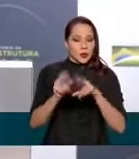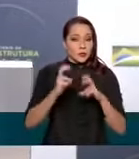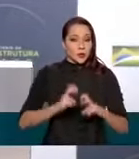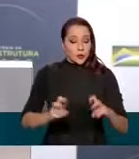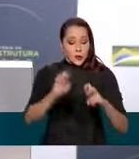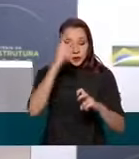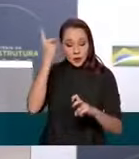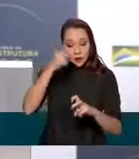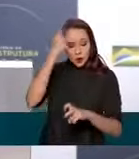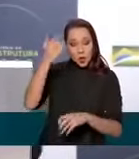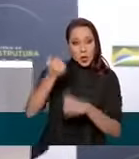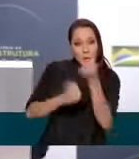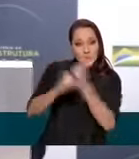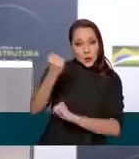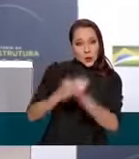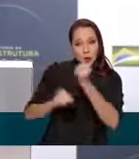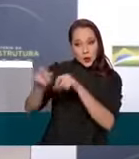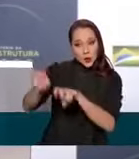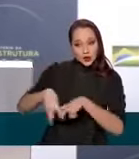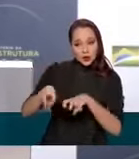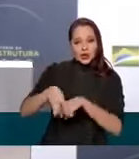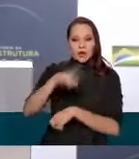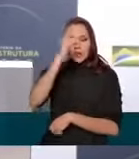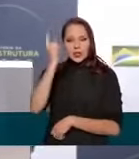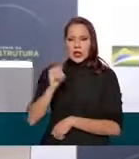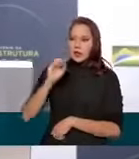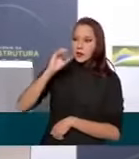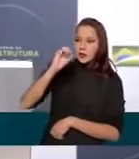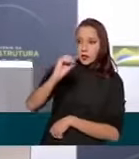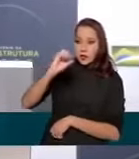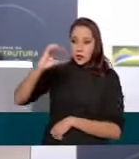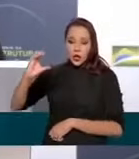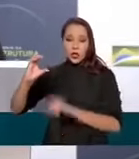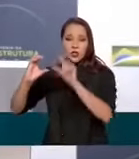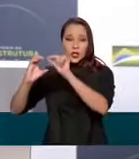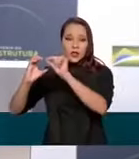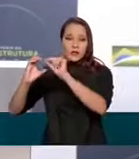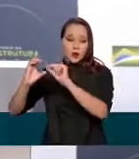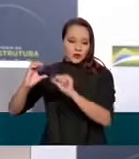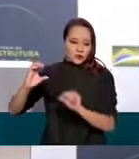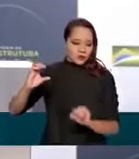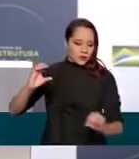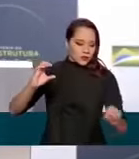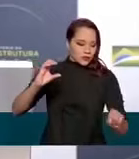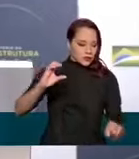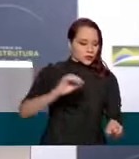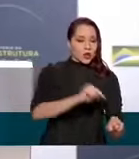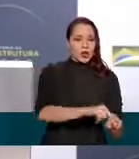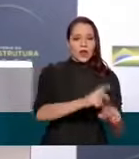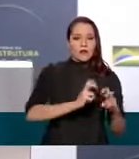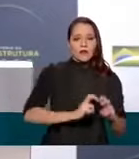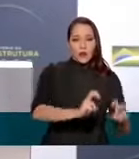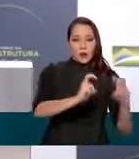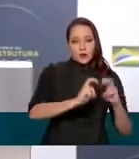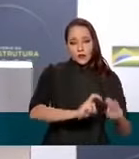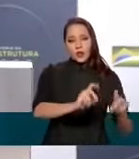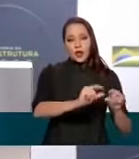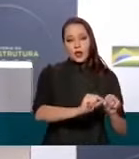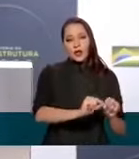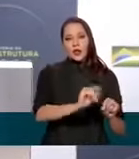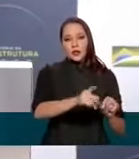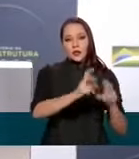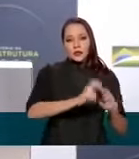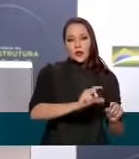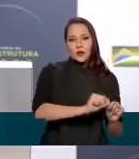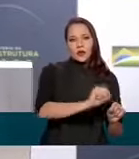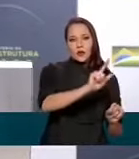que no futuro vai poder, o cara que está lá no centro-oeste, sair pela Ferrogrão, ir para a Meritituba de ferrovia, pegar a